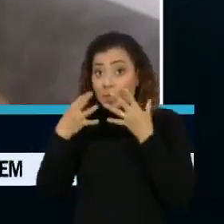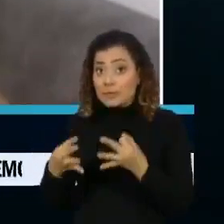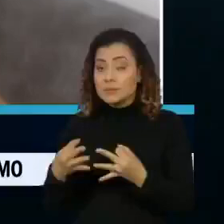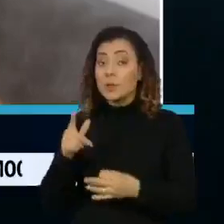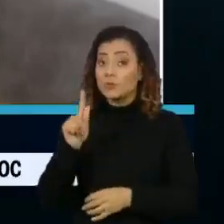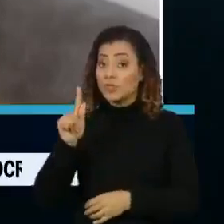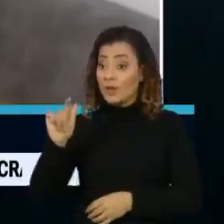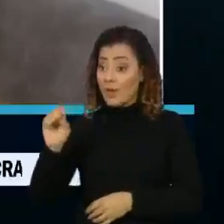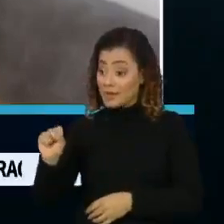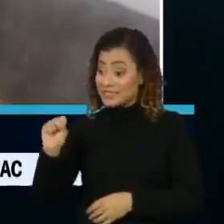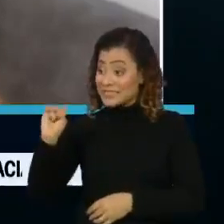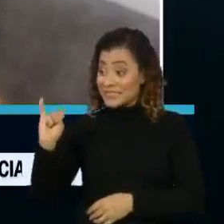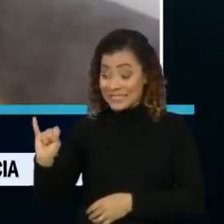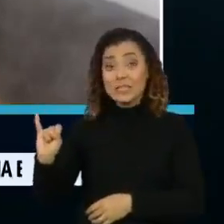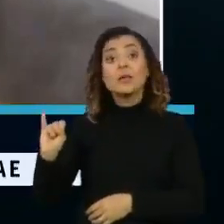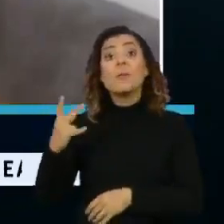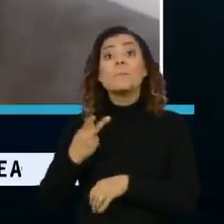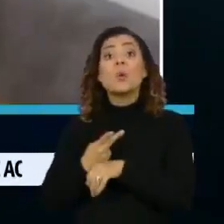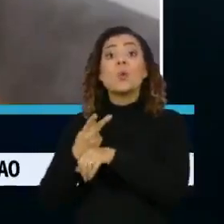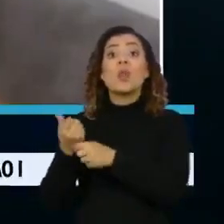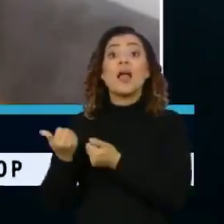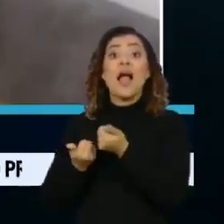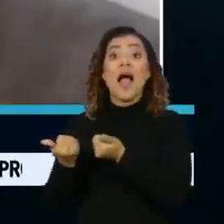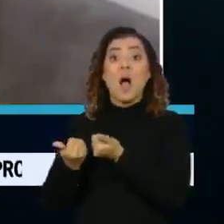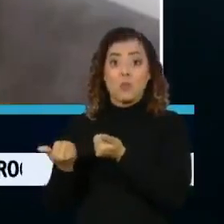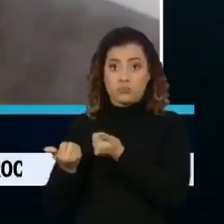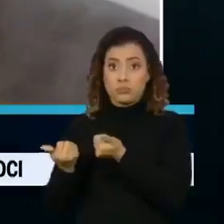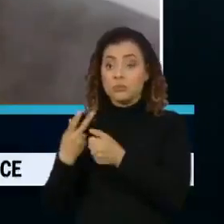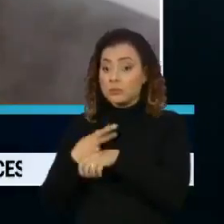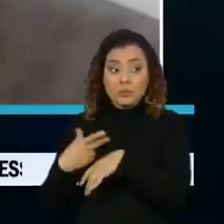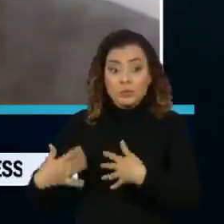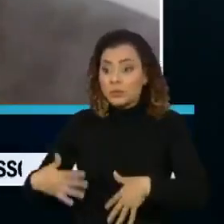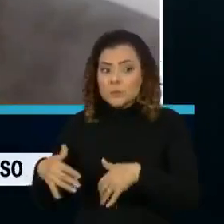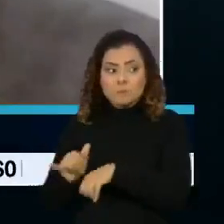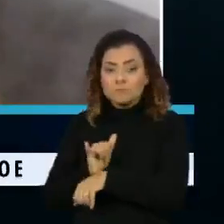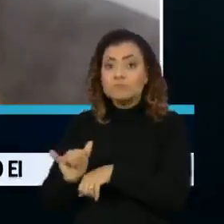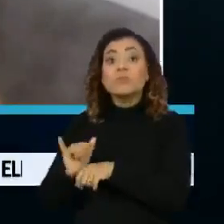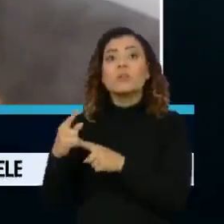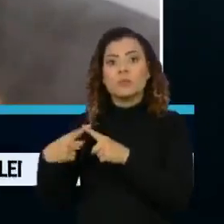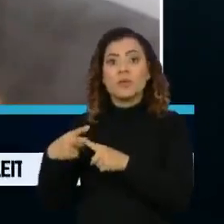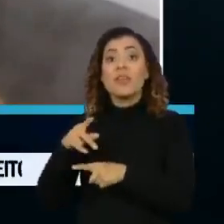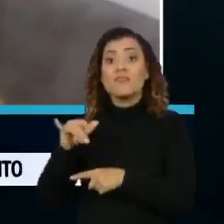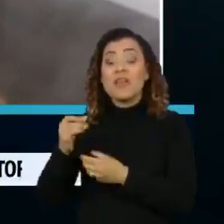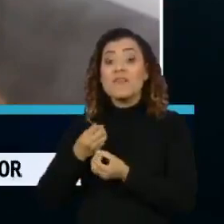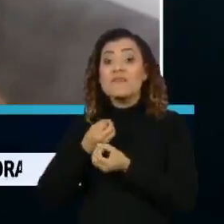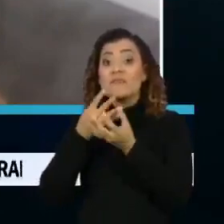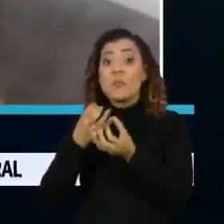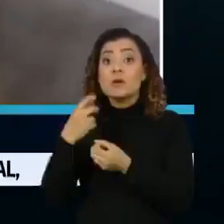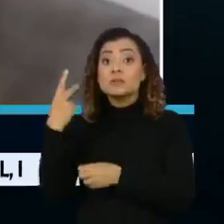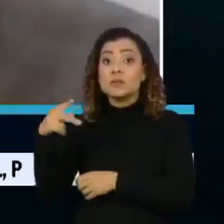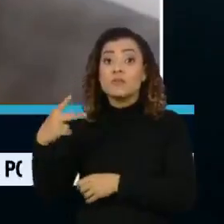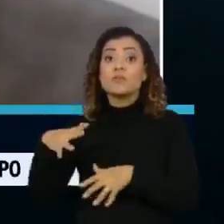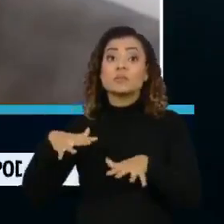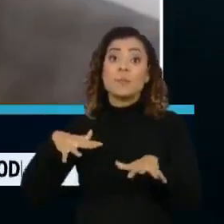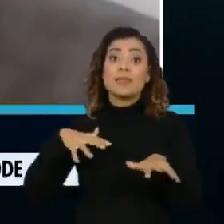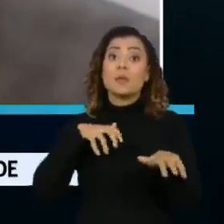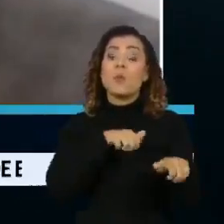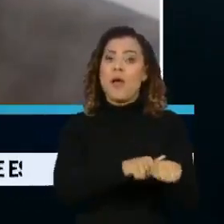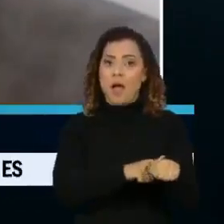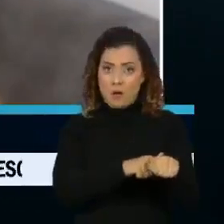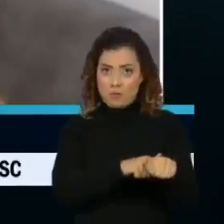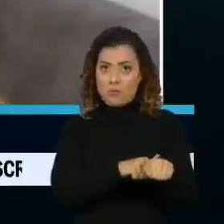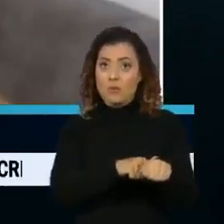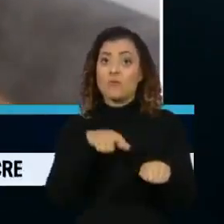está procurando um carro porque eles vão soltar a informação de que você bateu o carro,